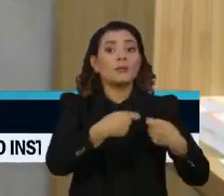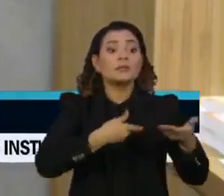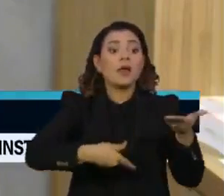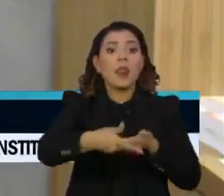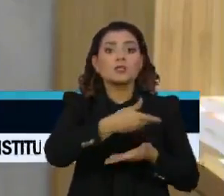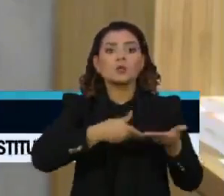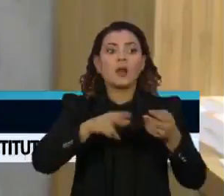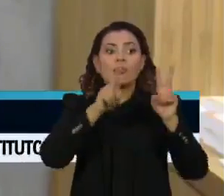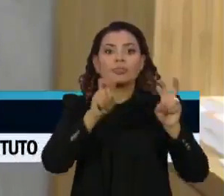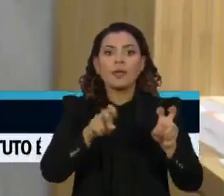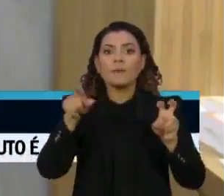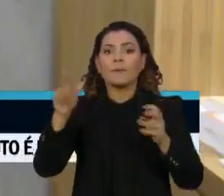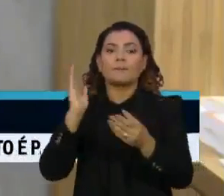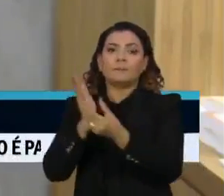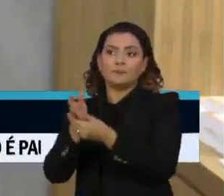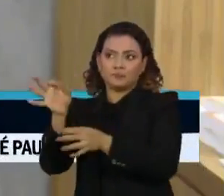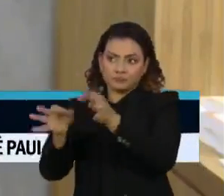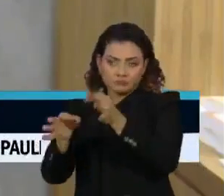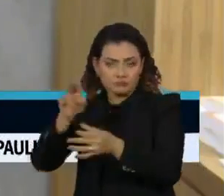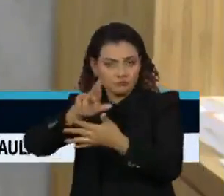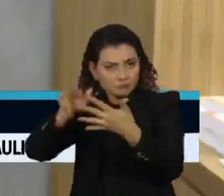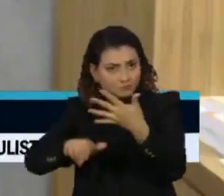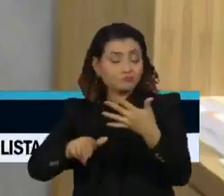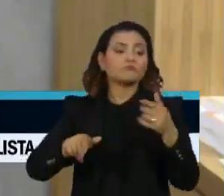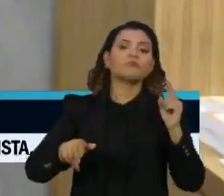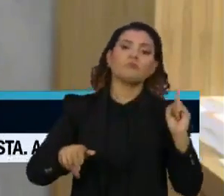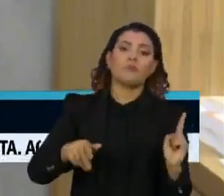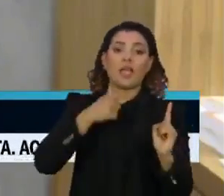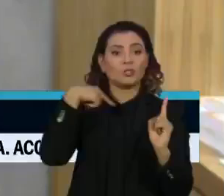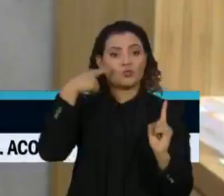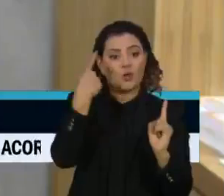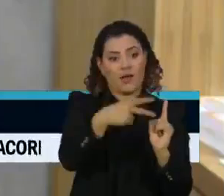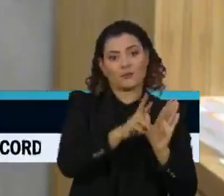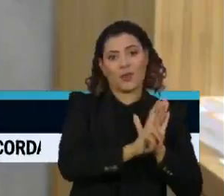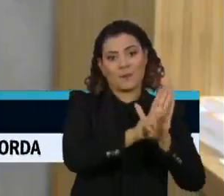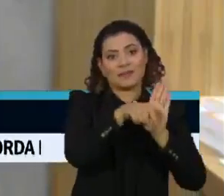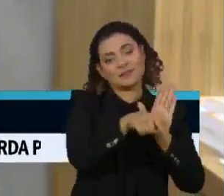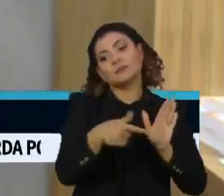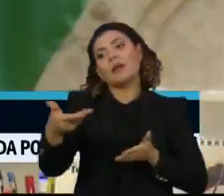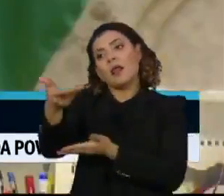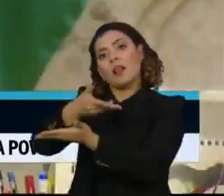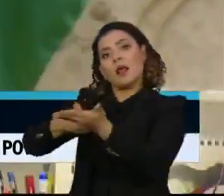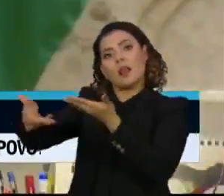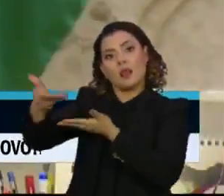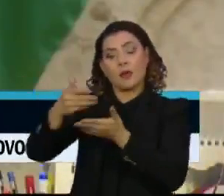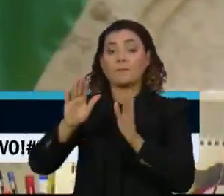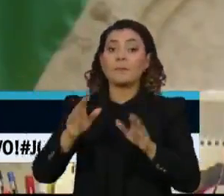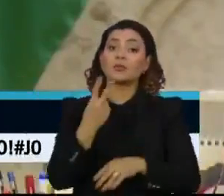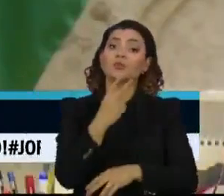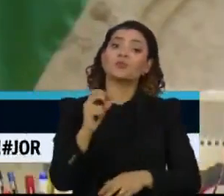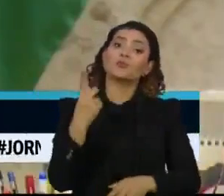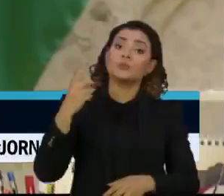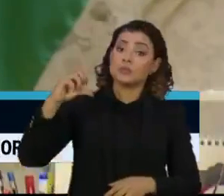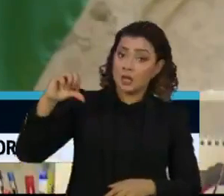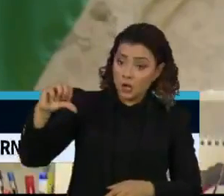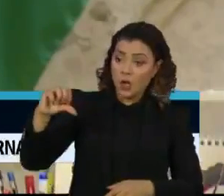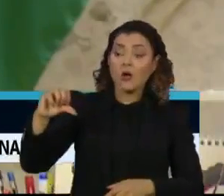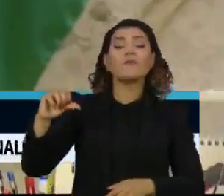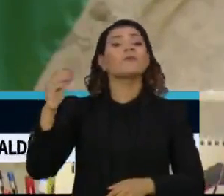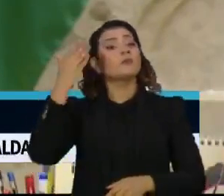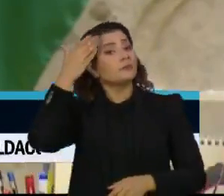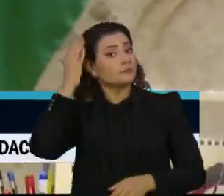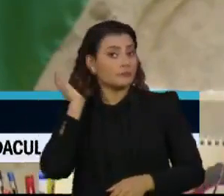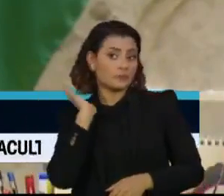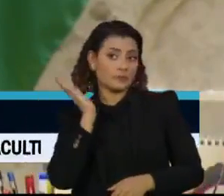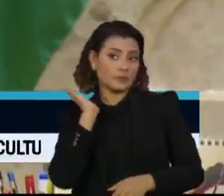relacionar com o mundo fora da aldeia. Em 2019, a então